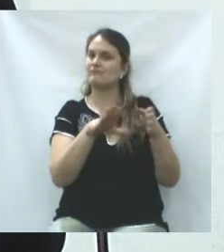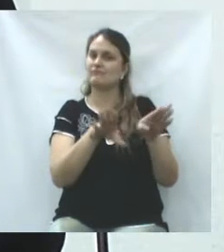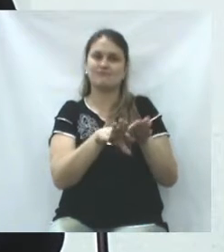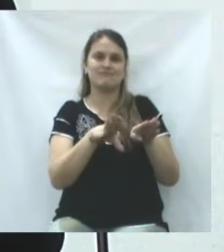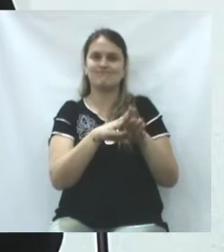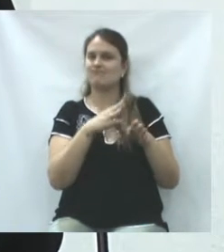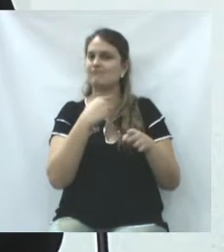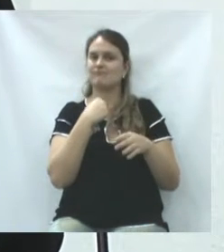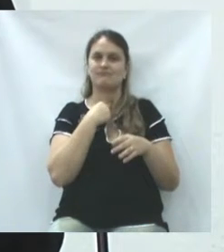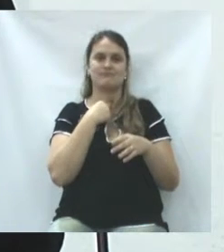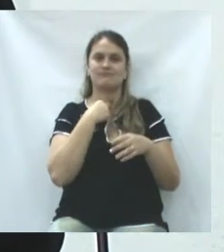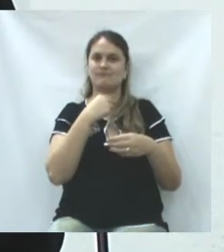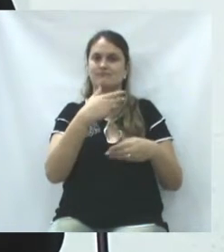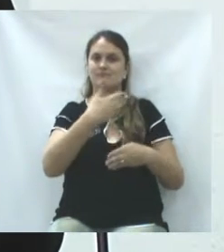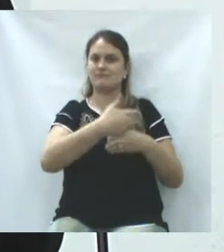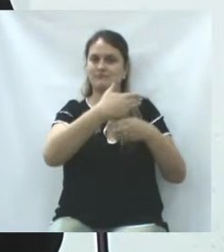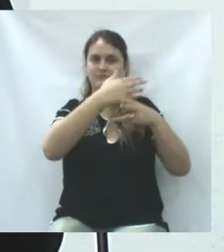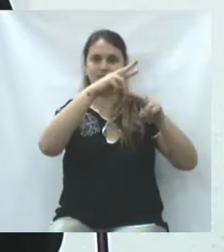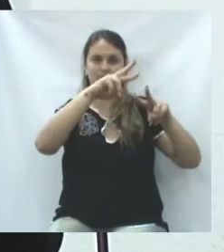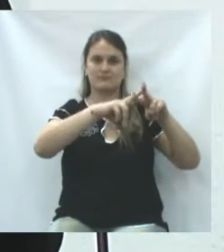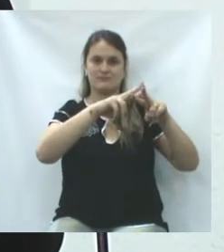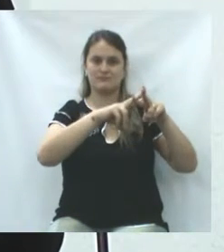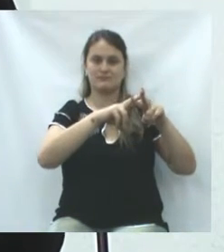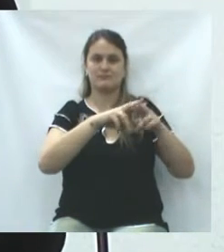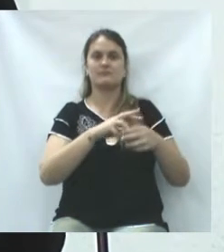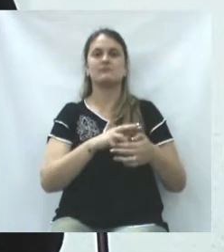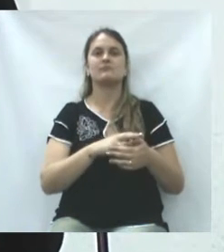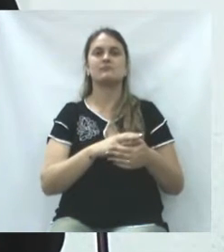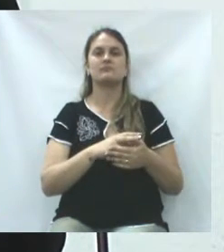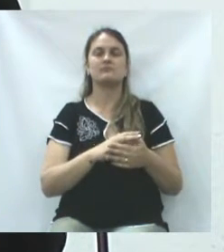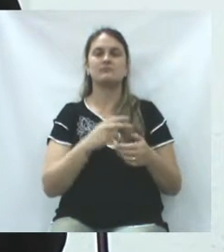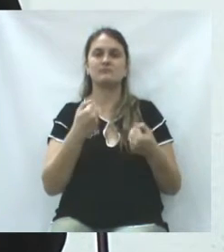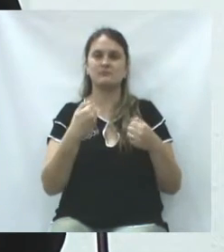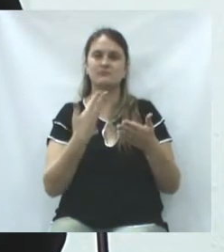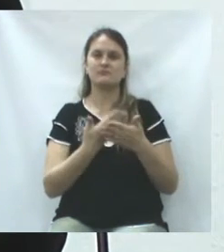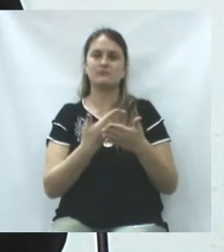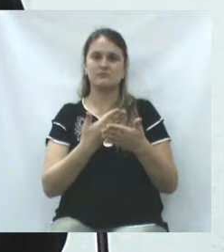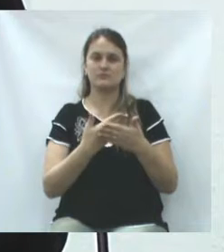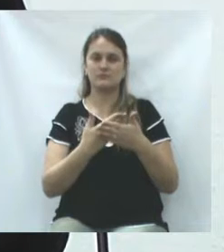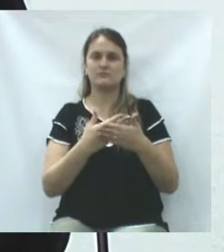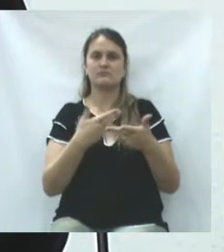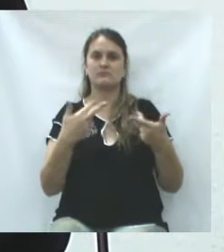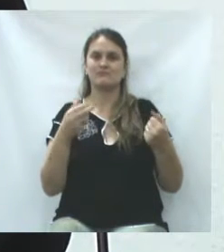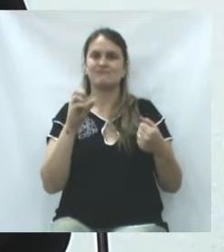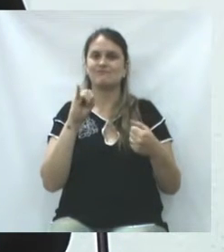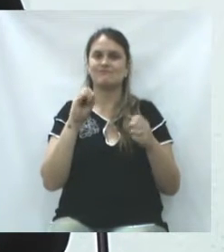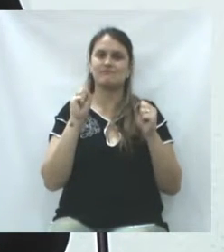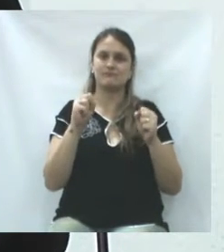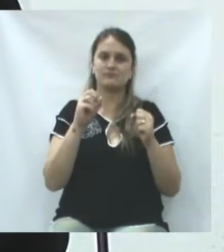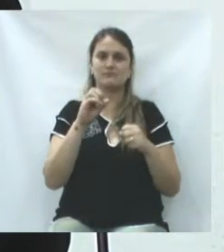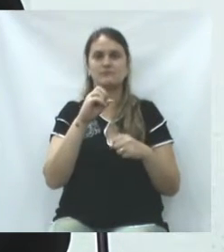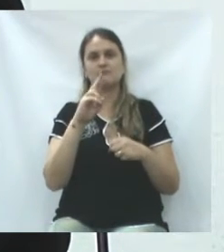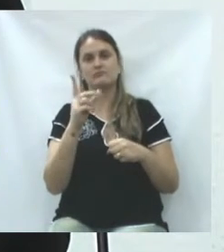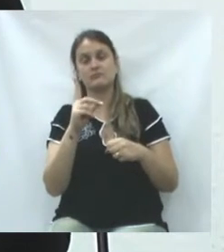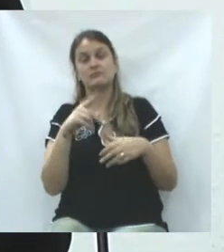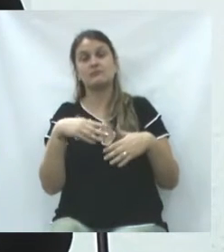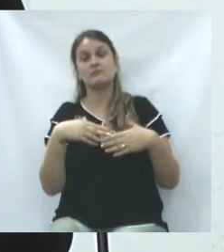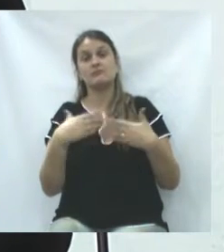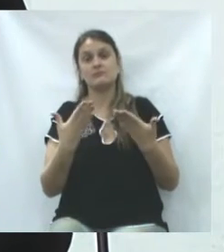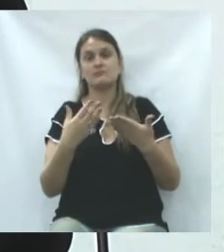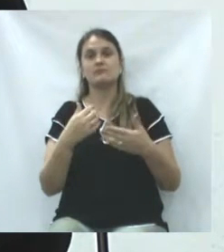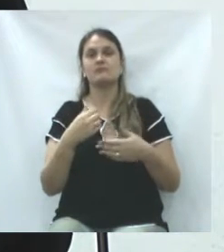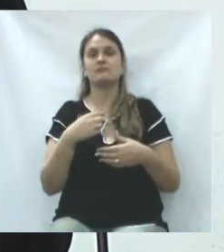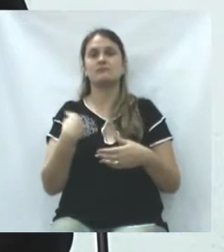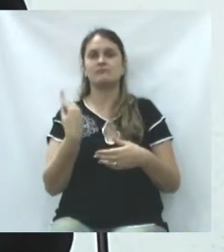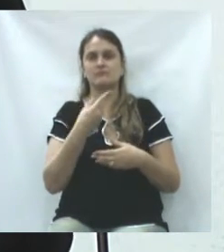Então, automaticamente, também não poderíamos ter aí, deve ser considerado o estudo do impacto, se é viável ou não. Portanto,